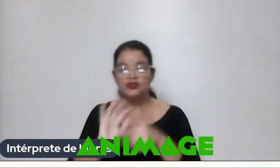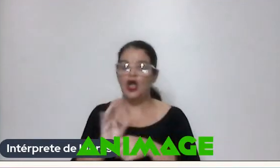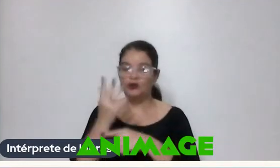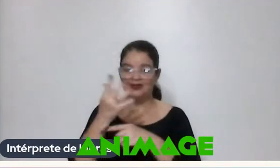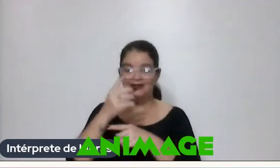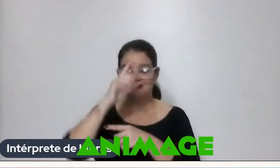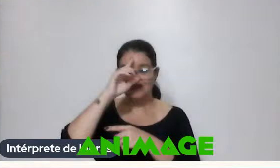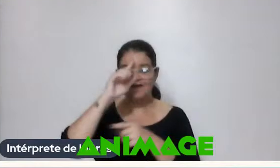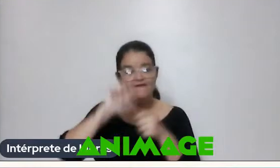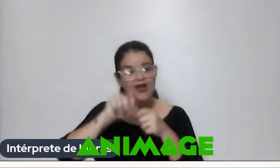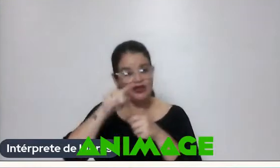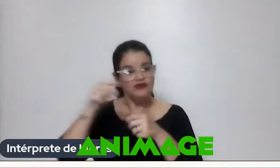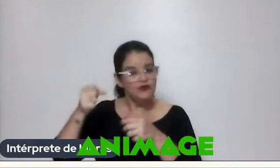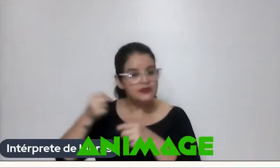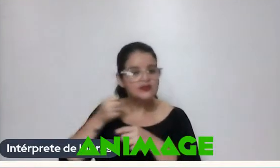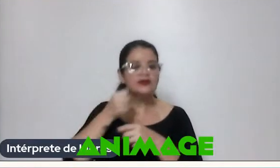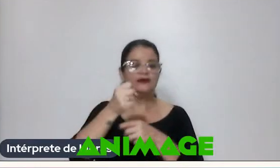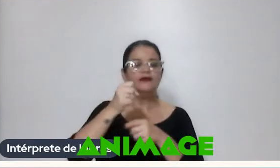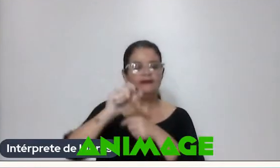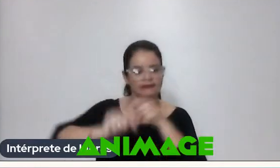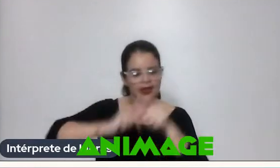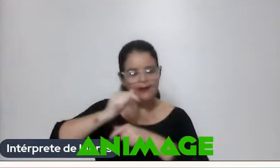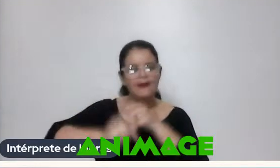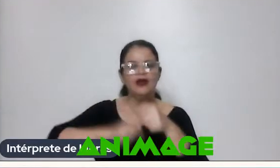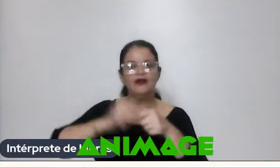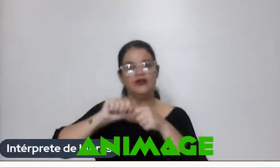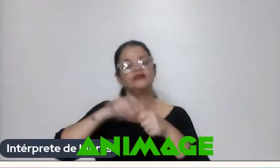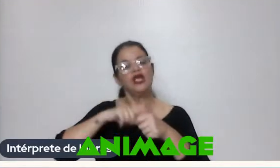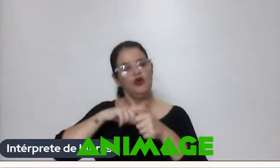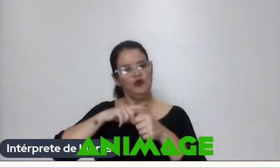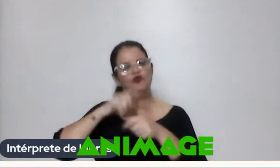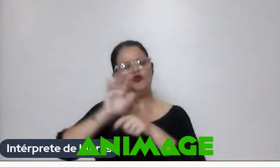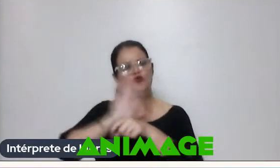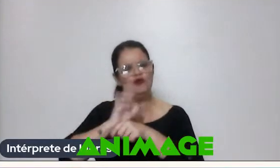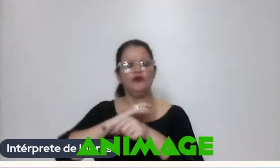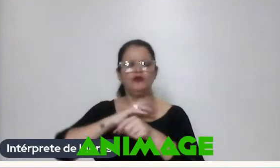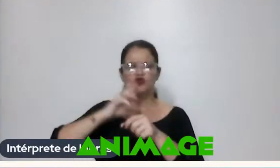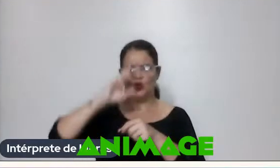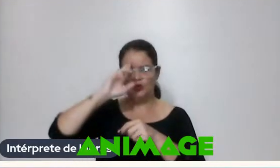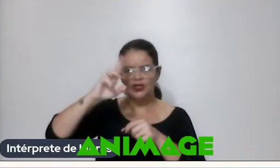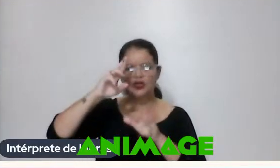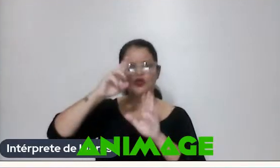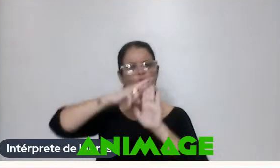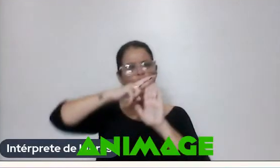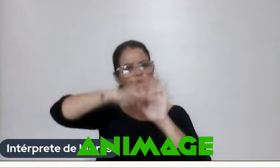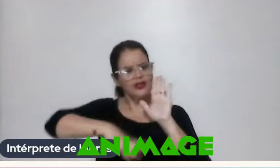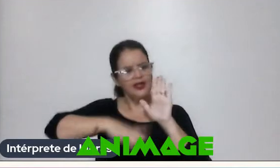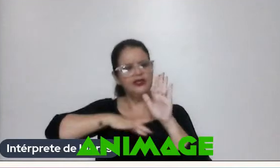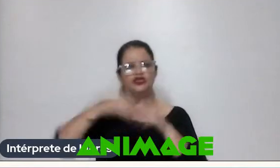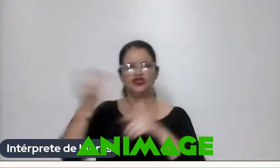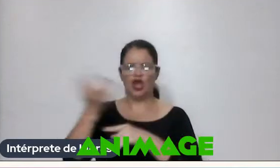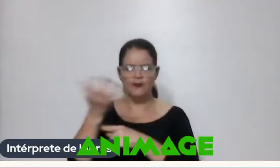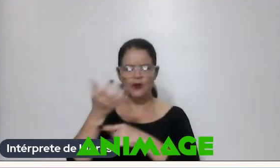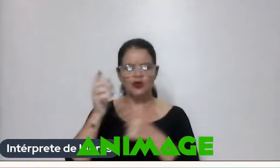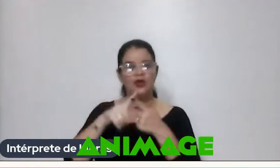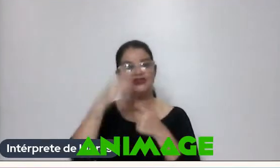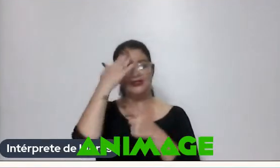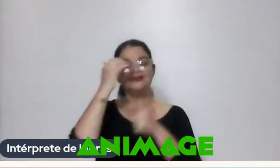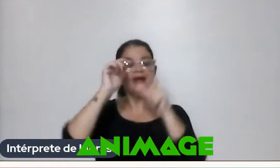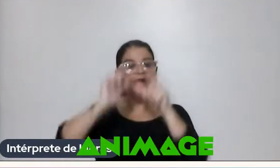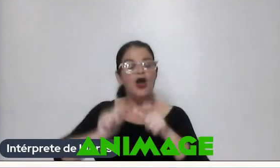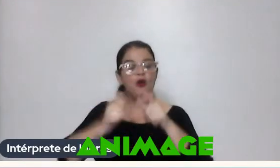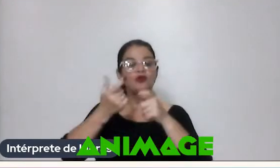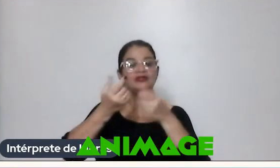Eu sou diretor Roteirista também E sou produtor também Então a gente sabe Até onde a gente Pode